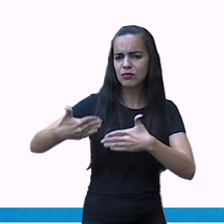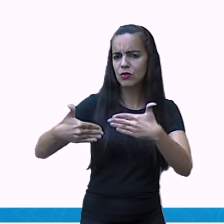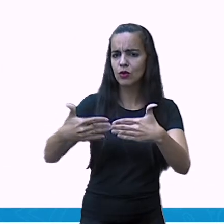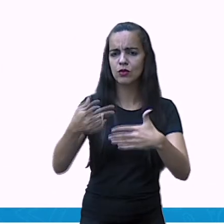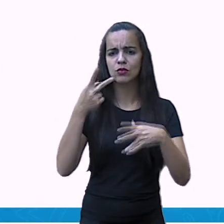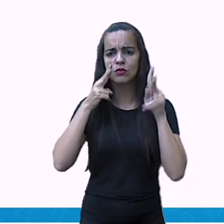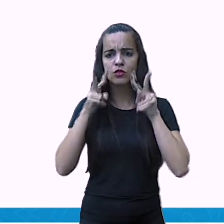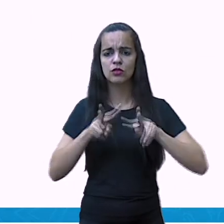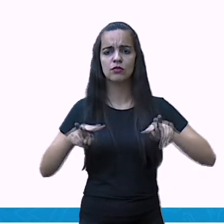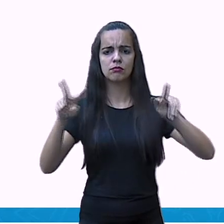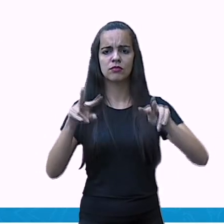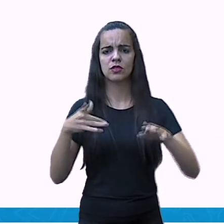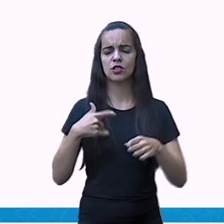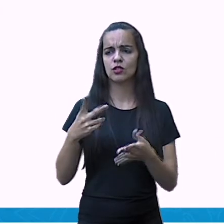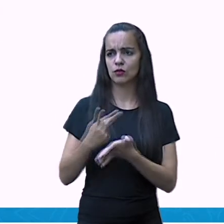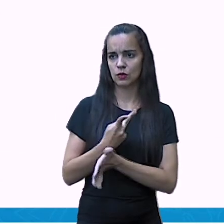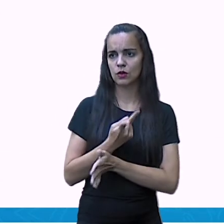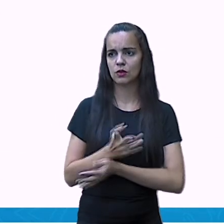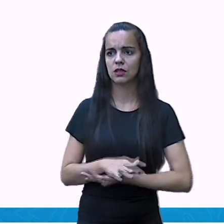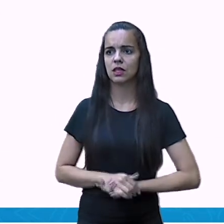e o tempo todo.